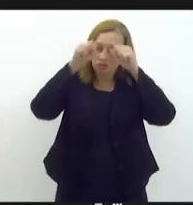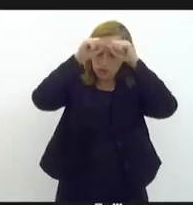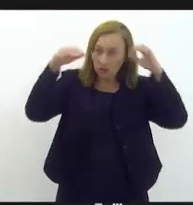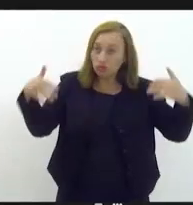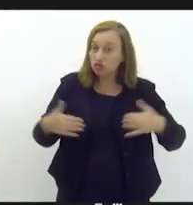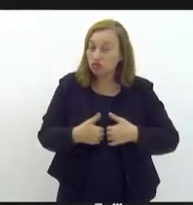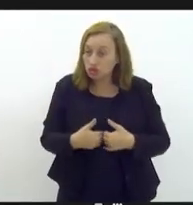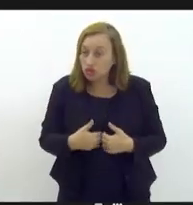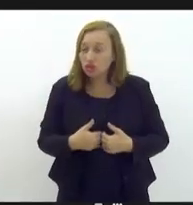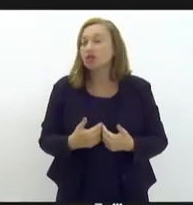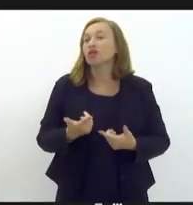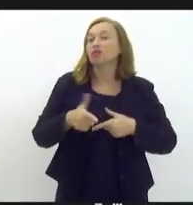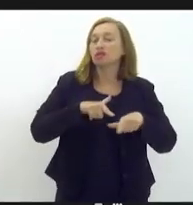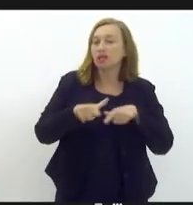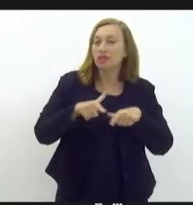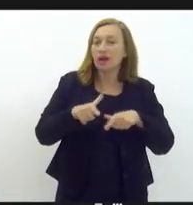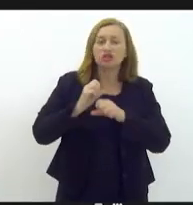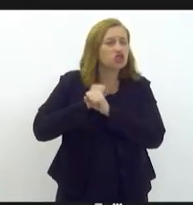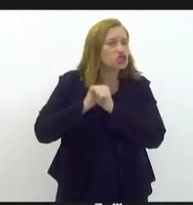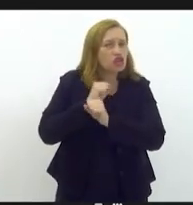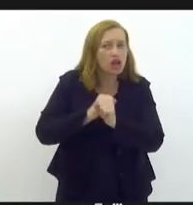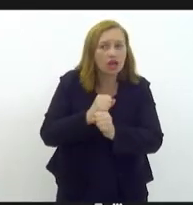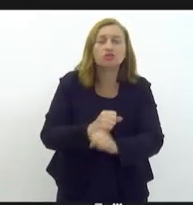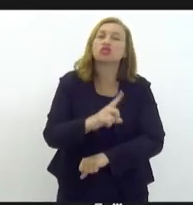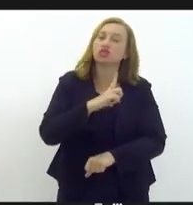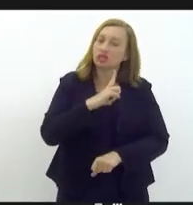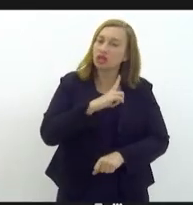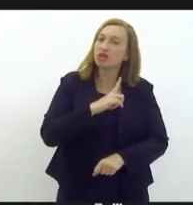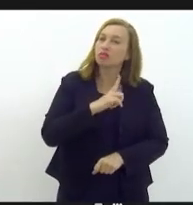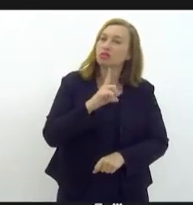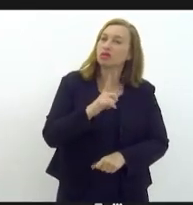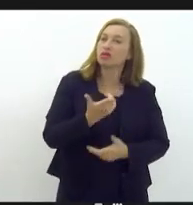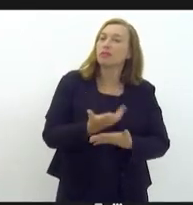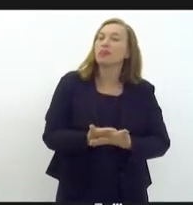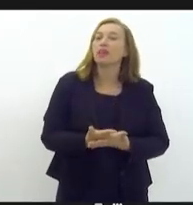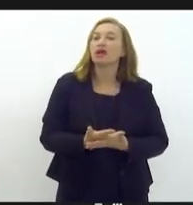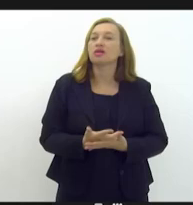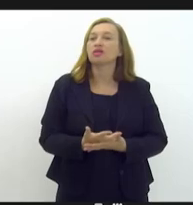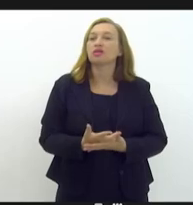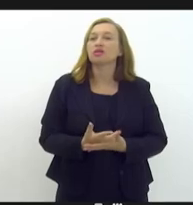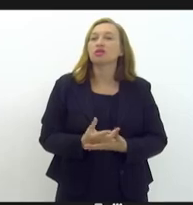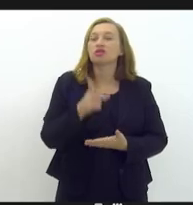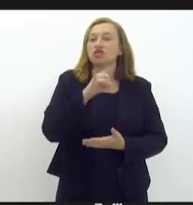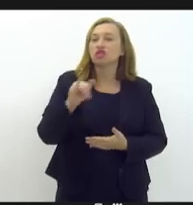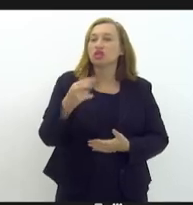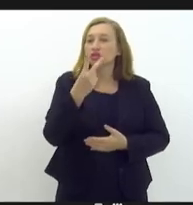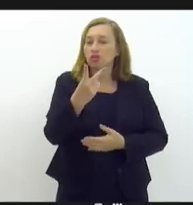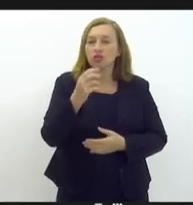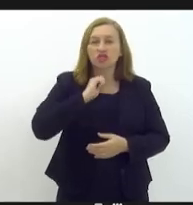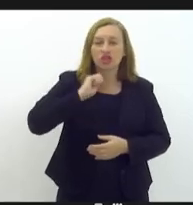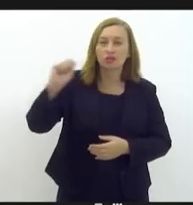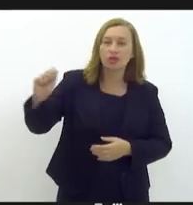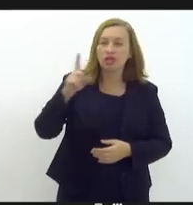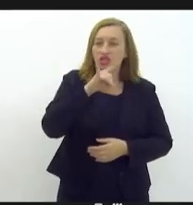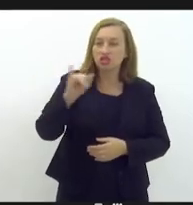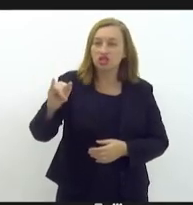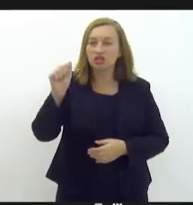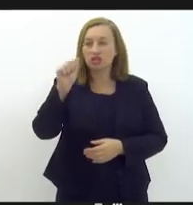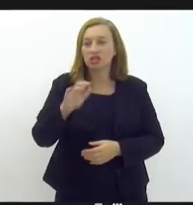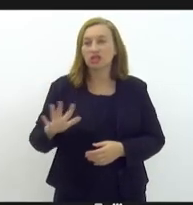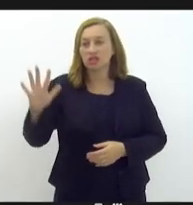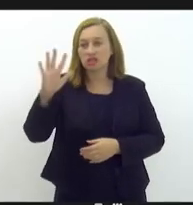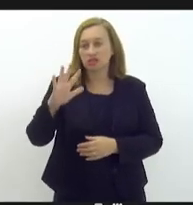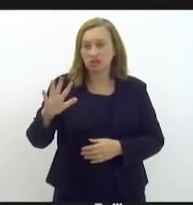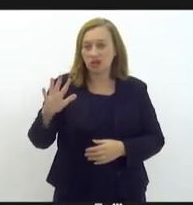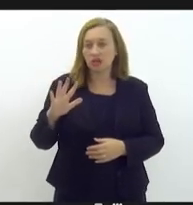que é um trabalho de anos que nós temos através do dia 2 de abril, Dia Internacional do Autismo,